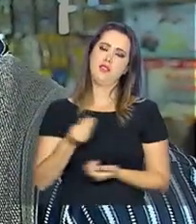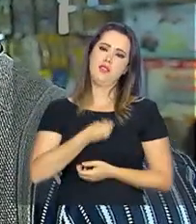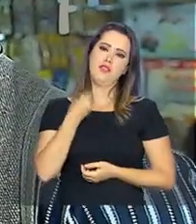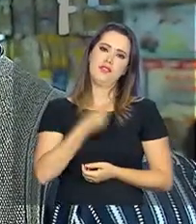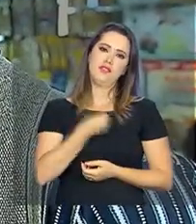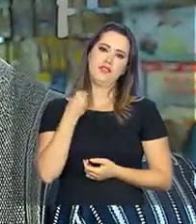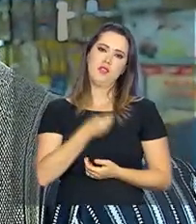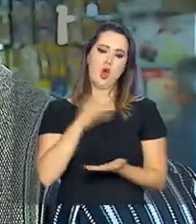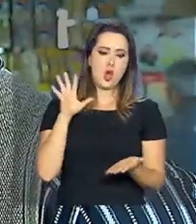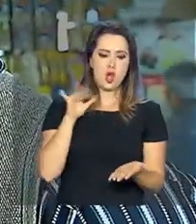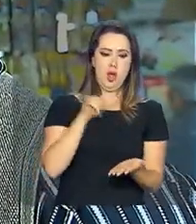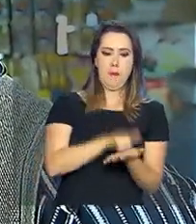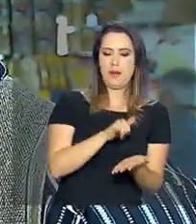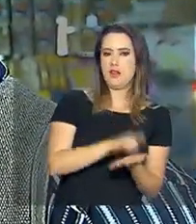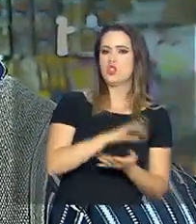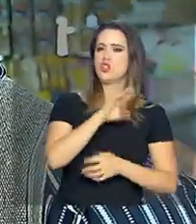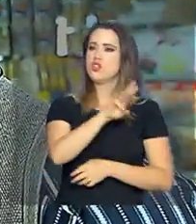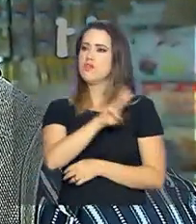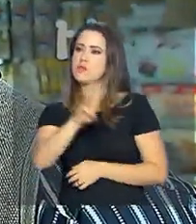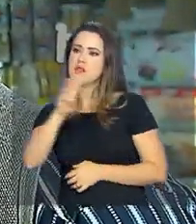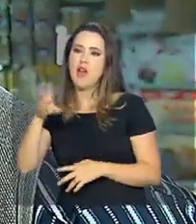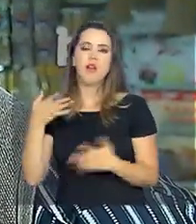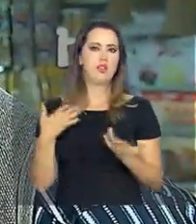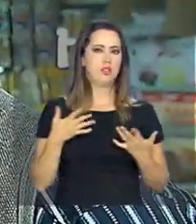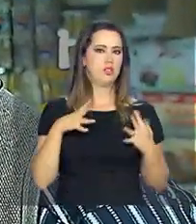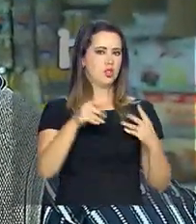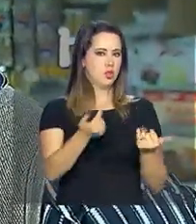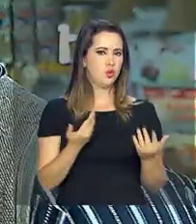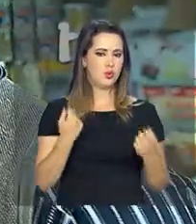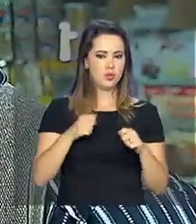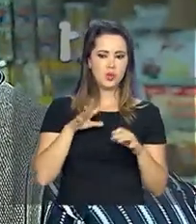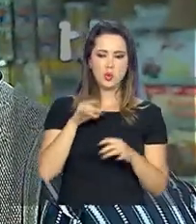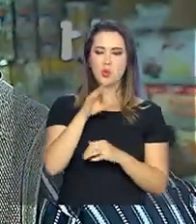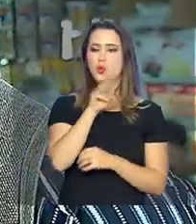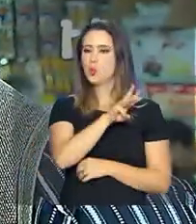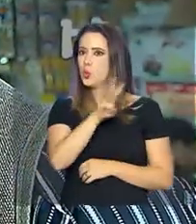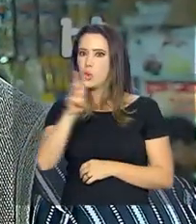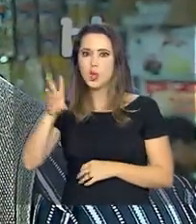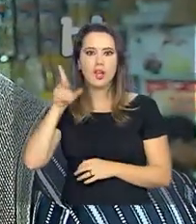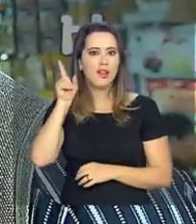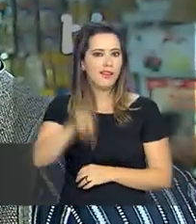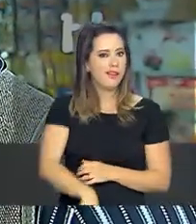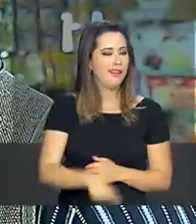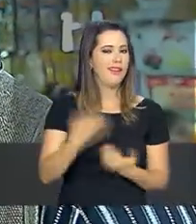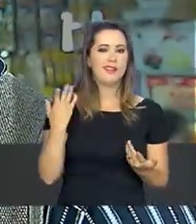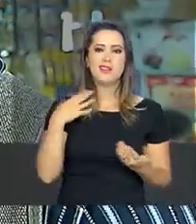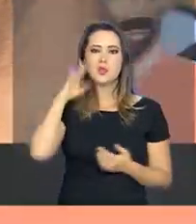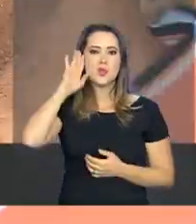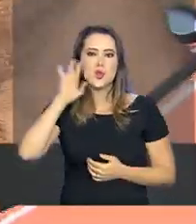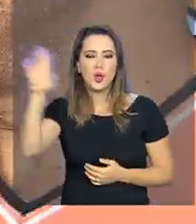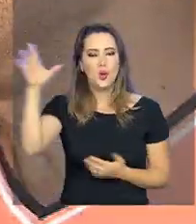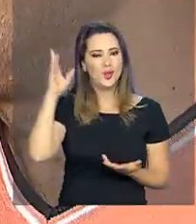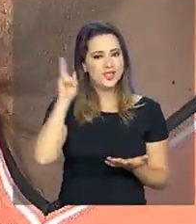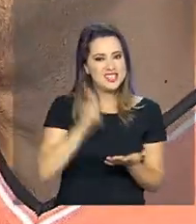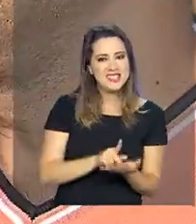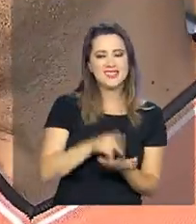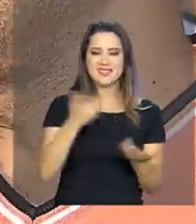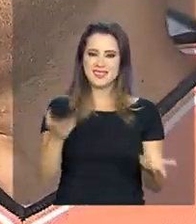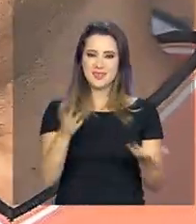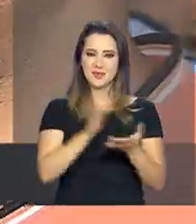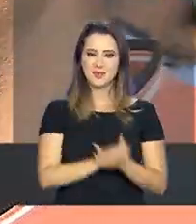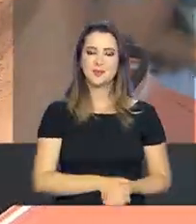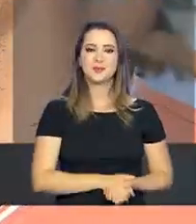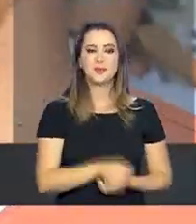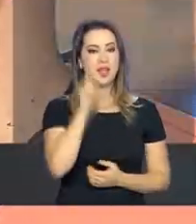era dos aplicativos, dos sites. Então você ter que fazer tudo isso online é basicamente um sonho. Eu acho uma boa, né?